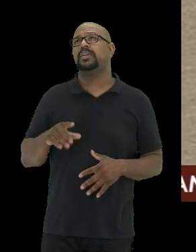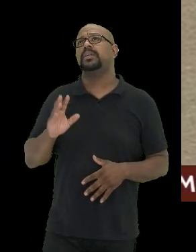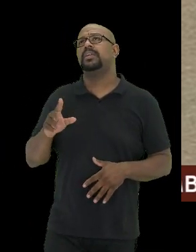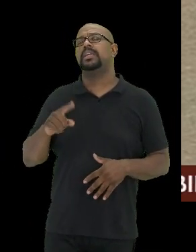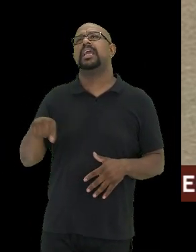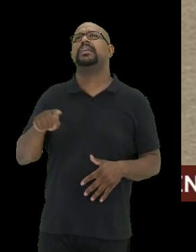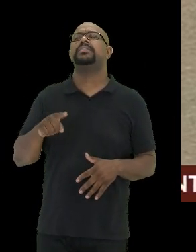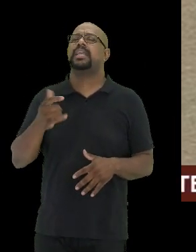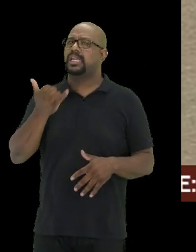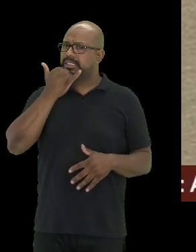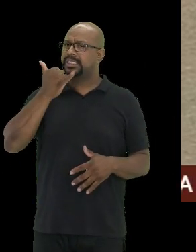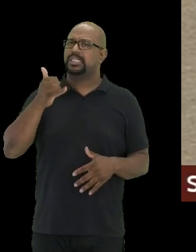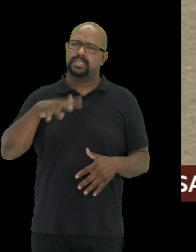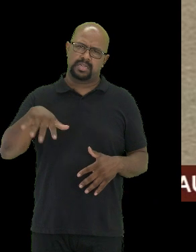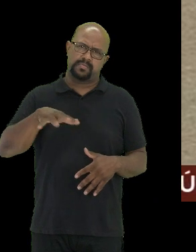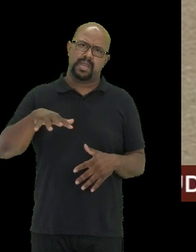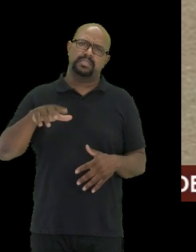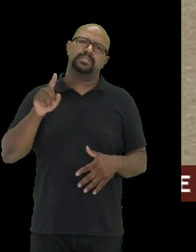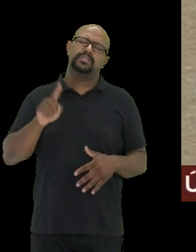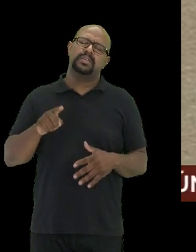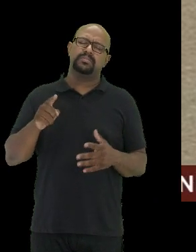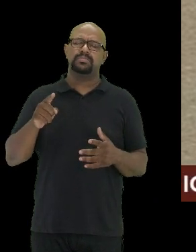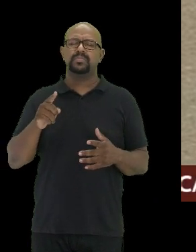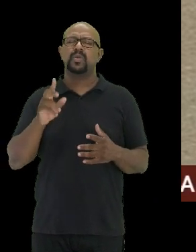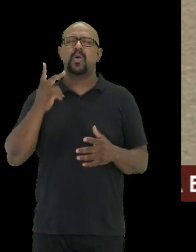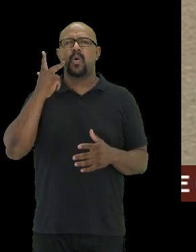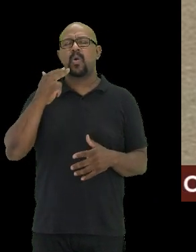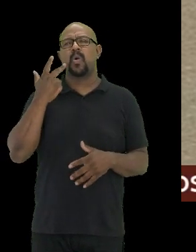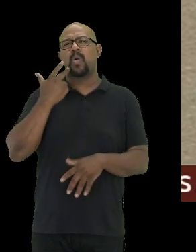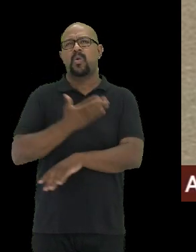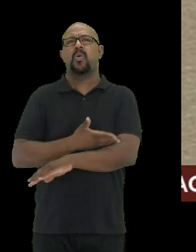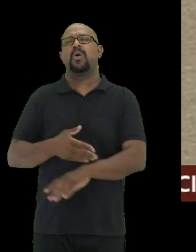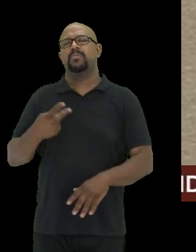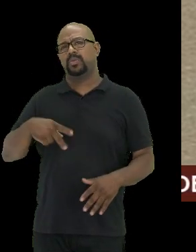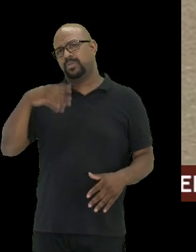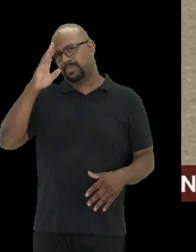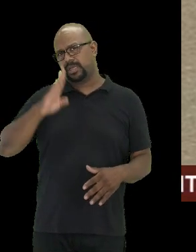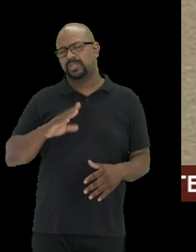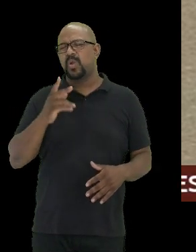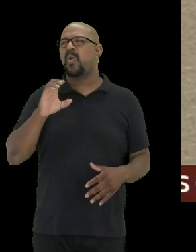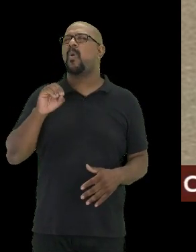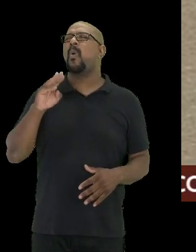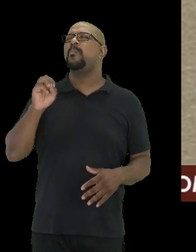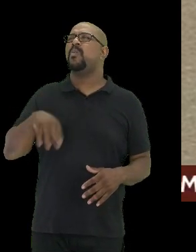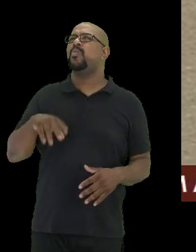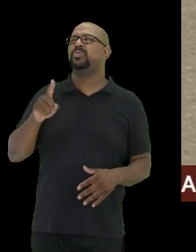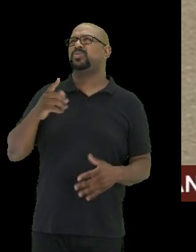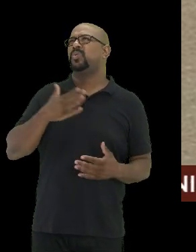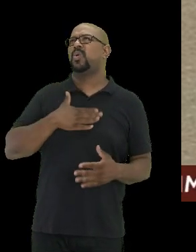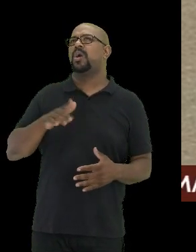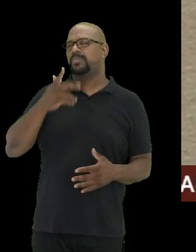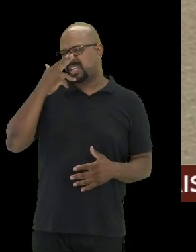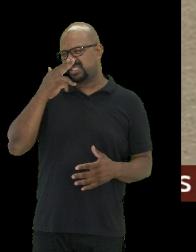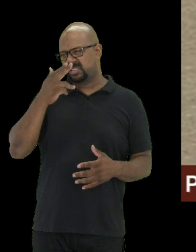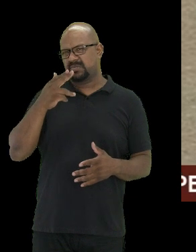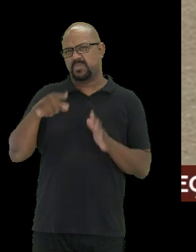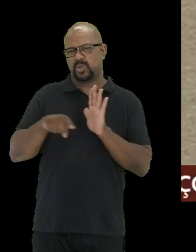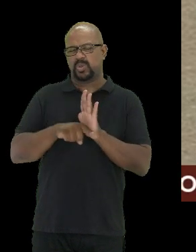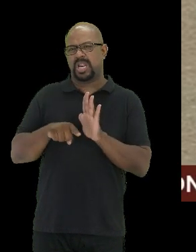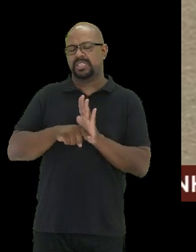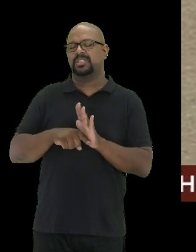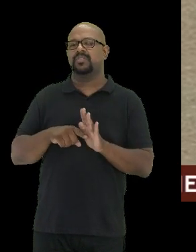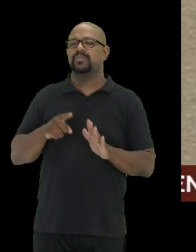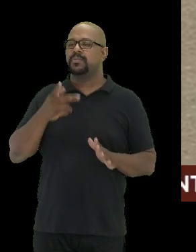acidentes com animais que conhecem são relativamente comuns no Brasil e no nosso mundo da palavra feminino porque parece um pouco pejorativo e parece aceitado também.